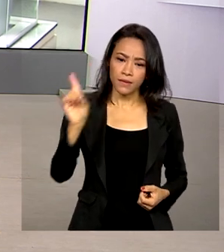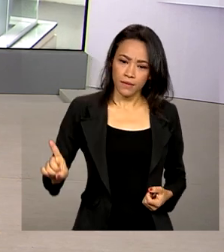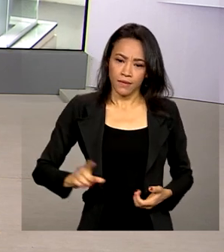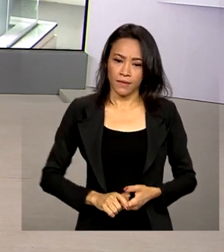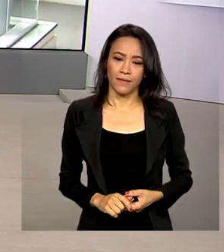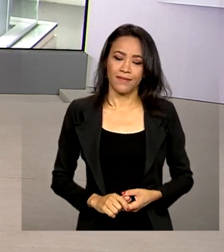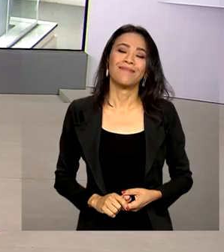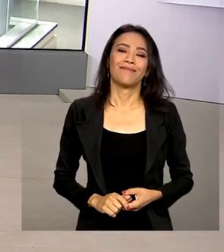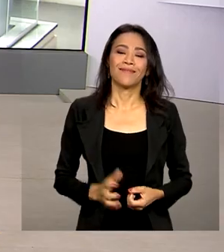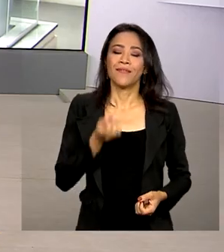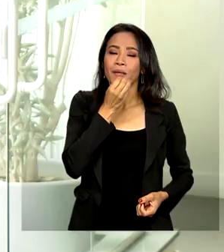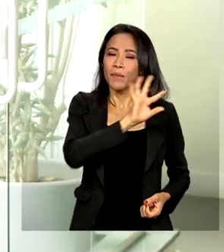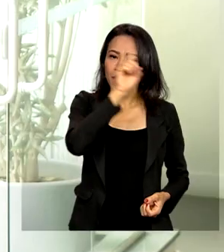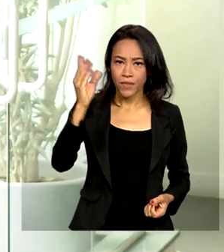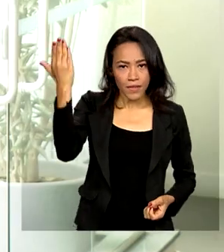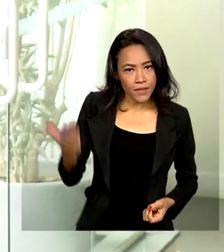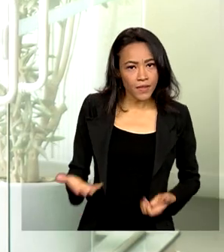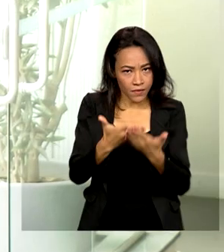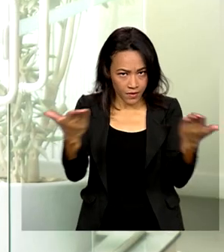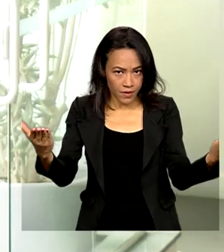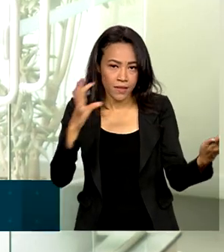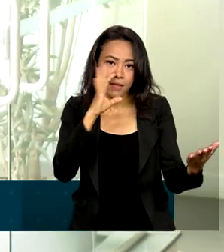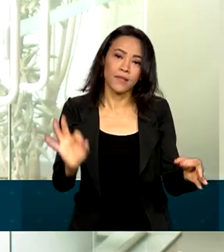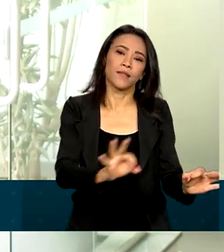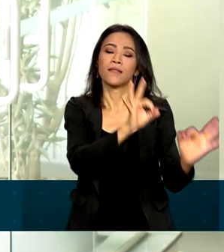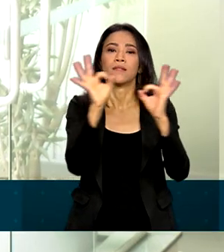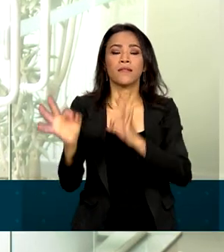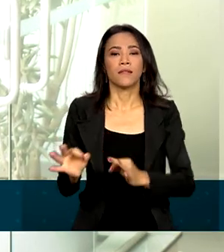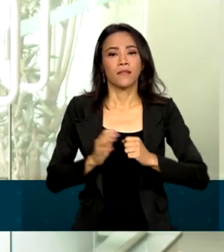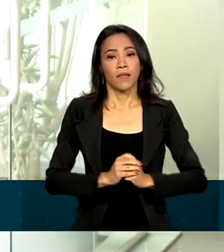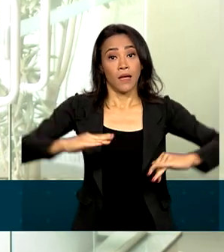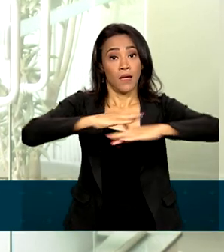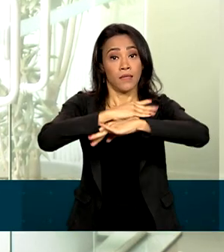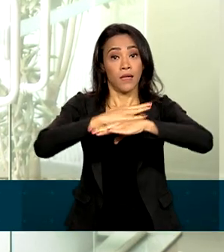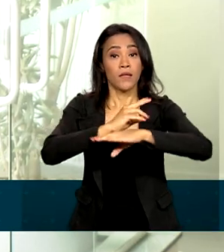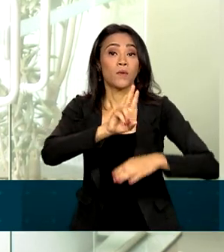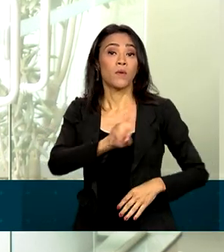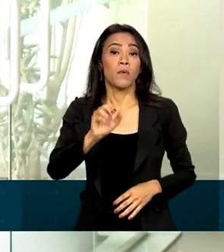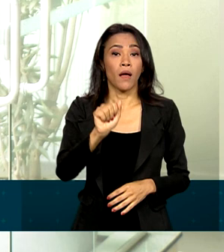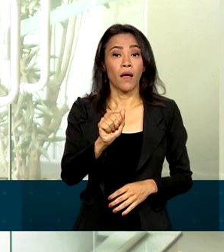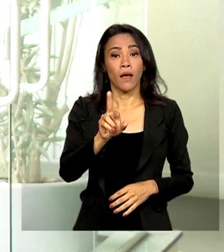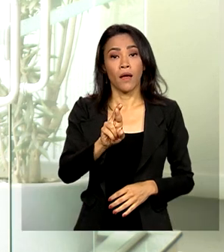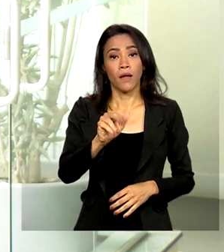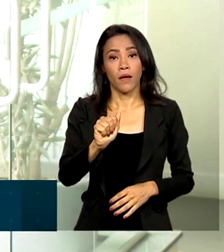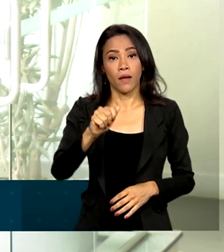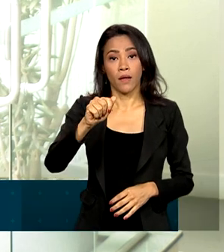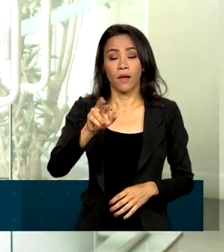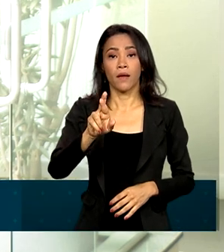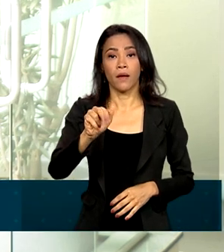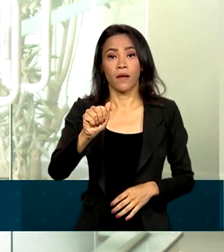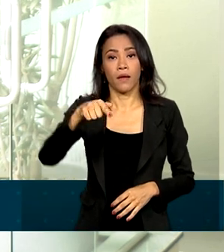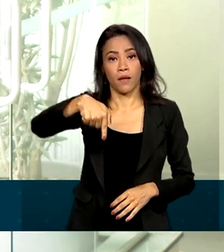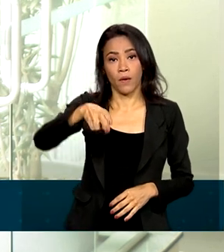Bom dia, Renata. Bom dia pra você também, que acompanha a gente. A cidade de Araraquara foi fortemente atingida